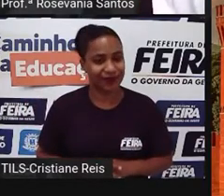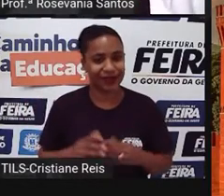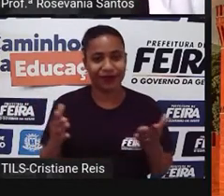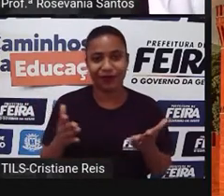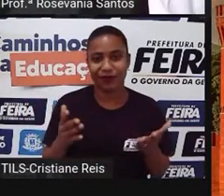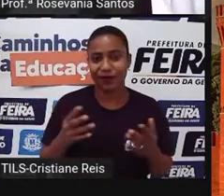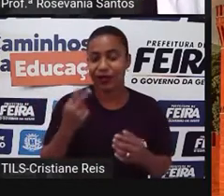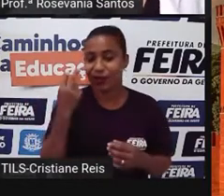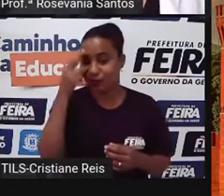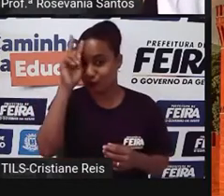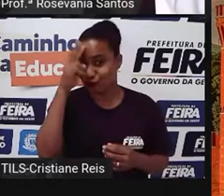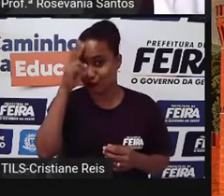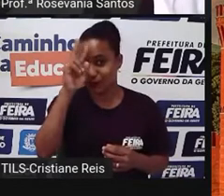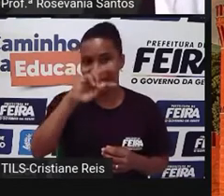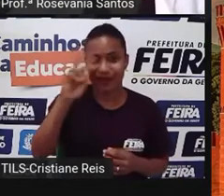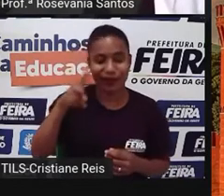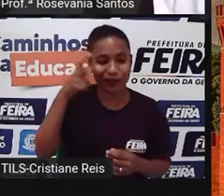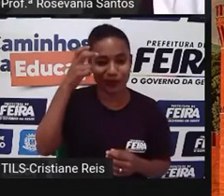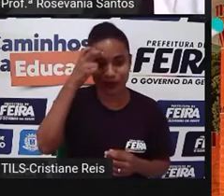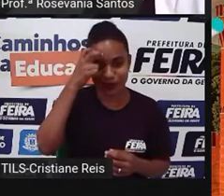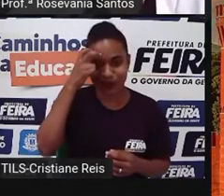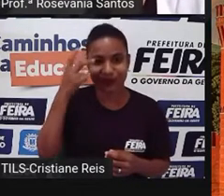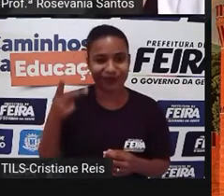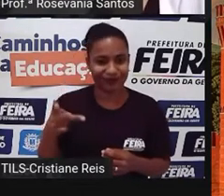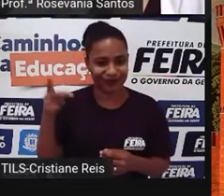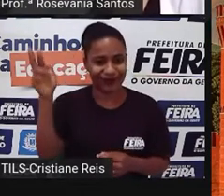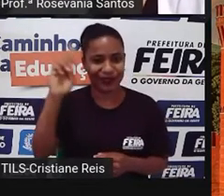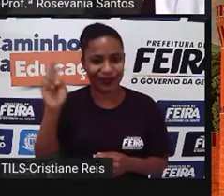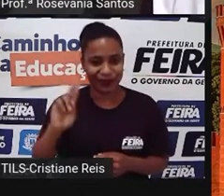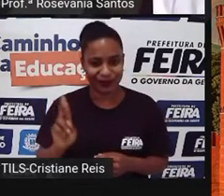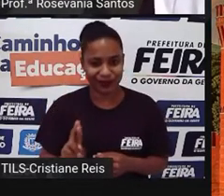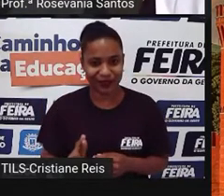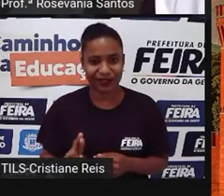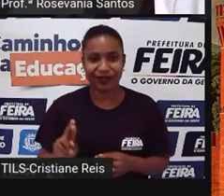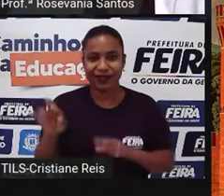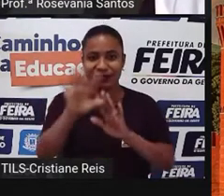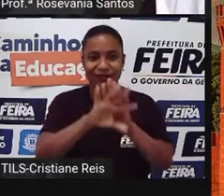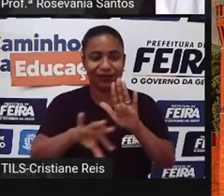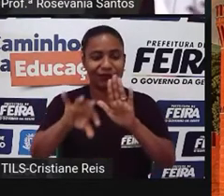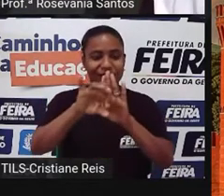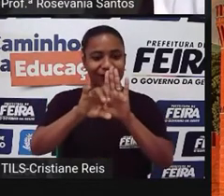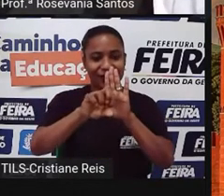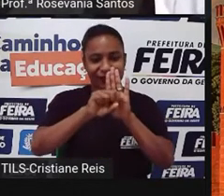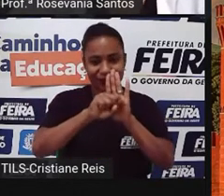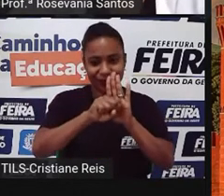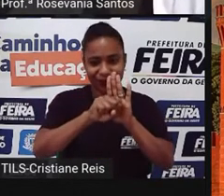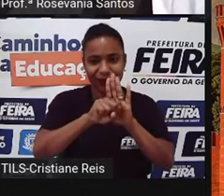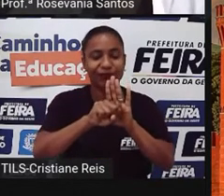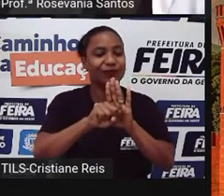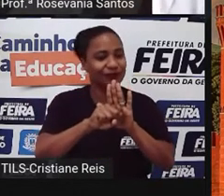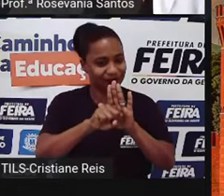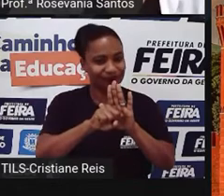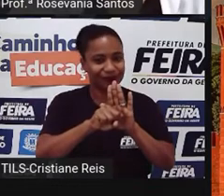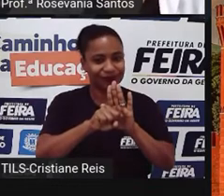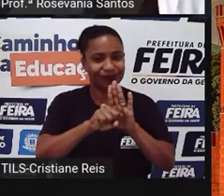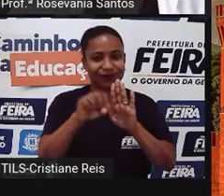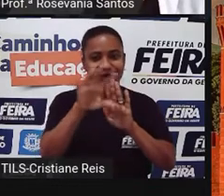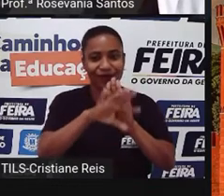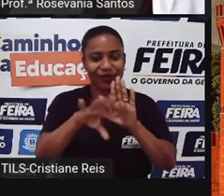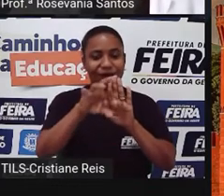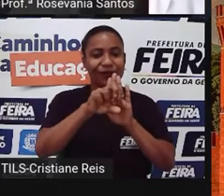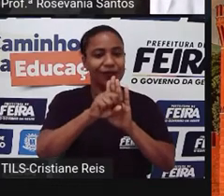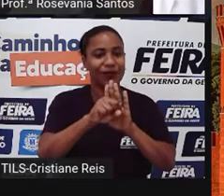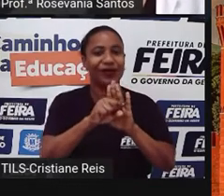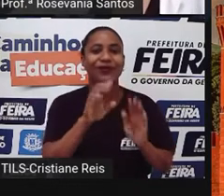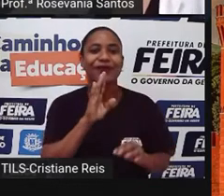né, e na cultura da Rússia, a gente tem um símbolo, né, bastante, um ícone, vamos dizer assim, um símbolo bastante